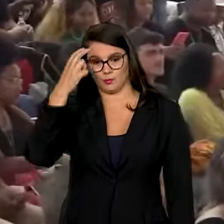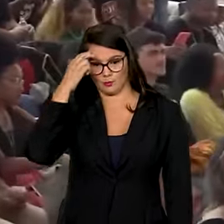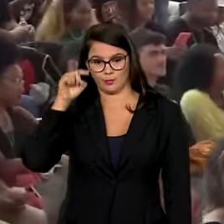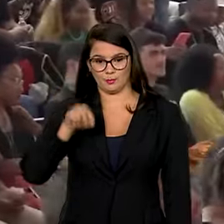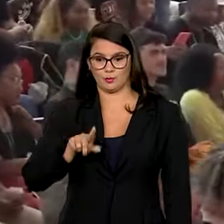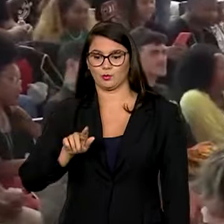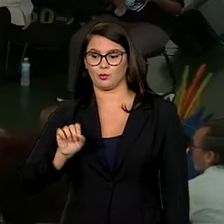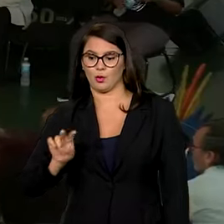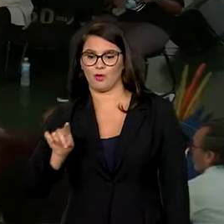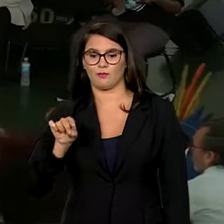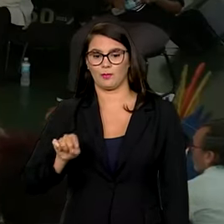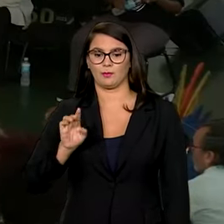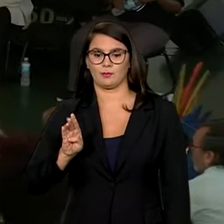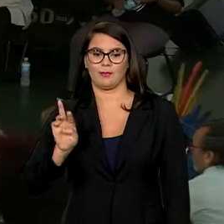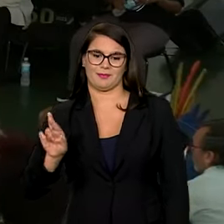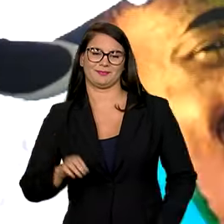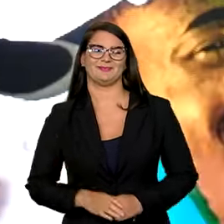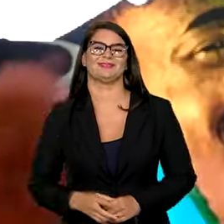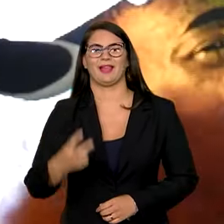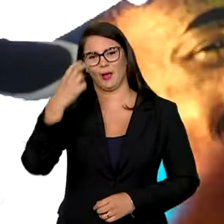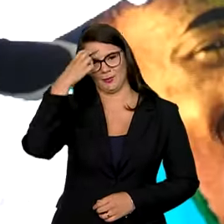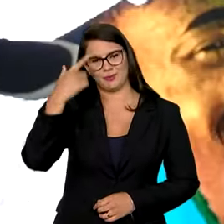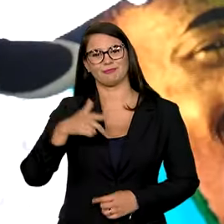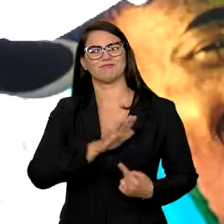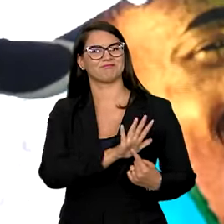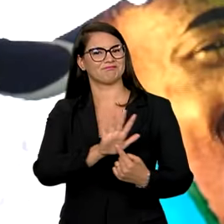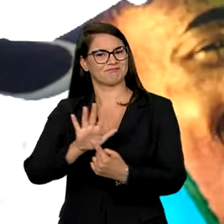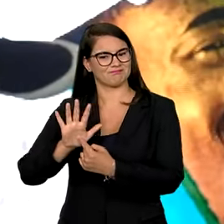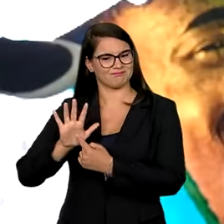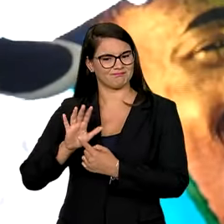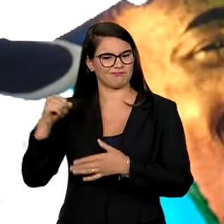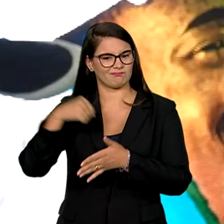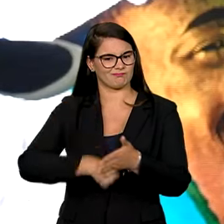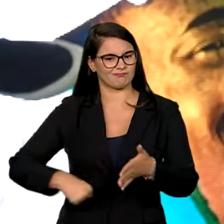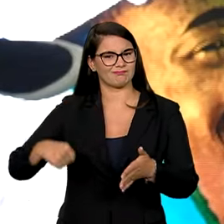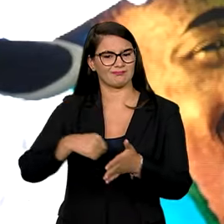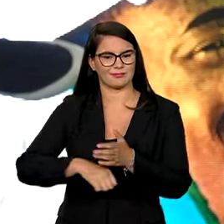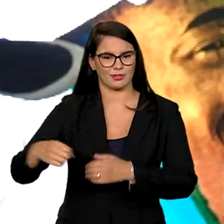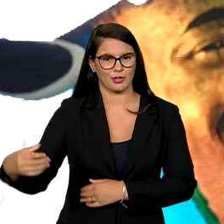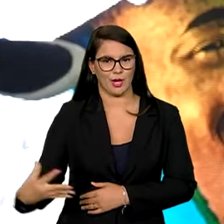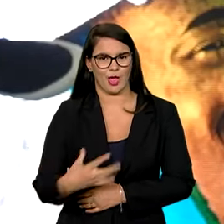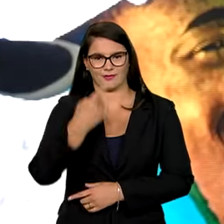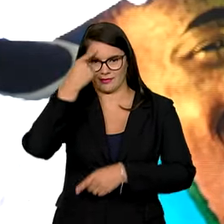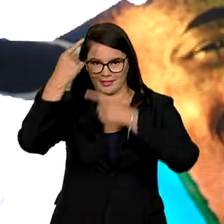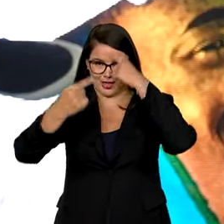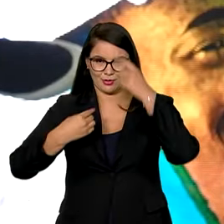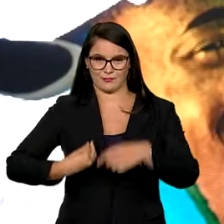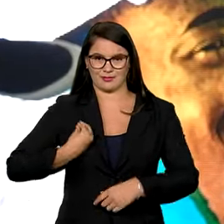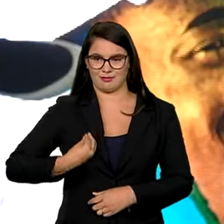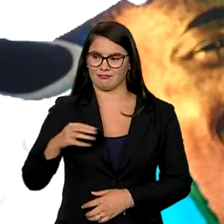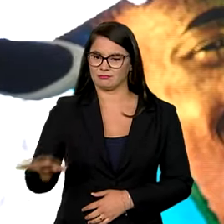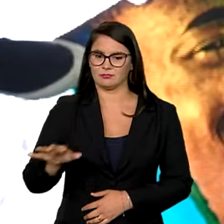.br. A cultura mais uma vez se apresenta como vertente dessa resistência e da inovação criativa da vida nos